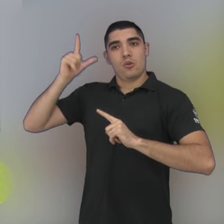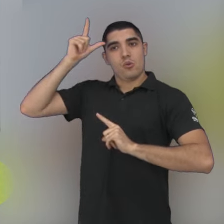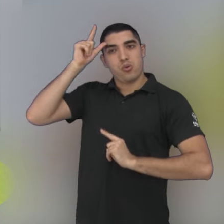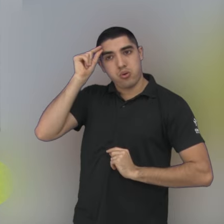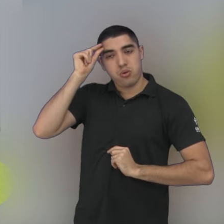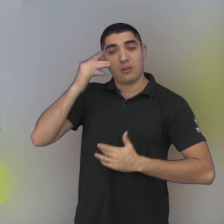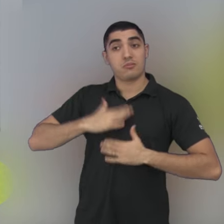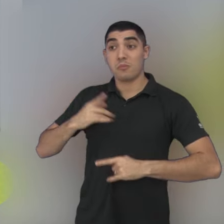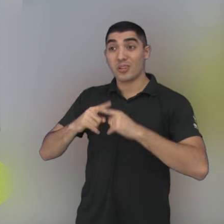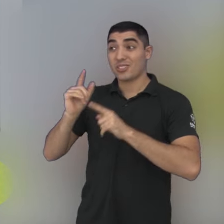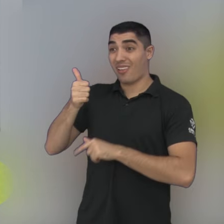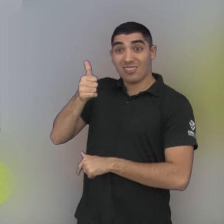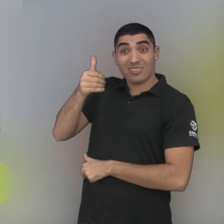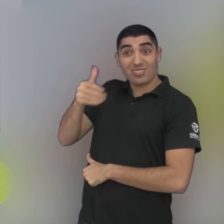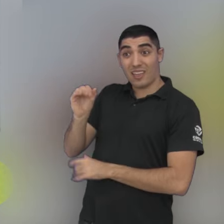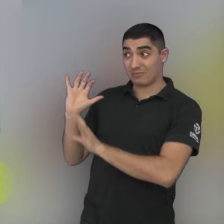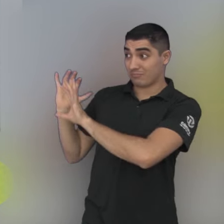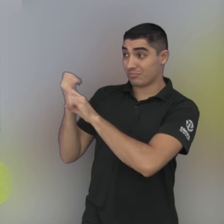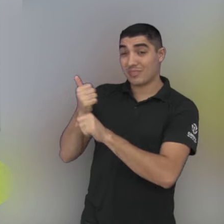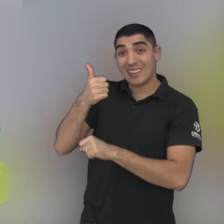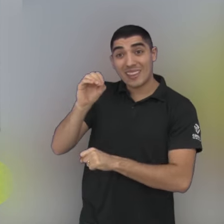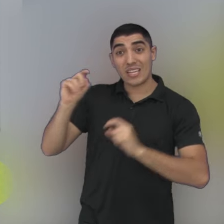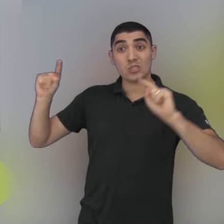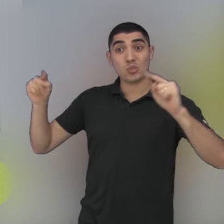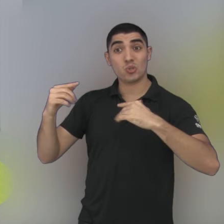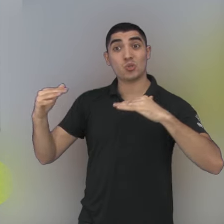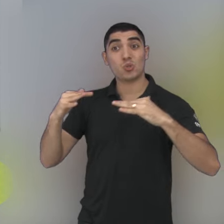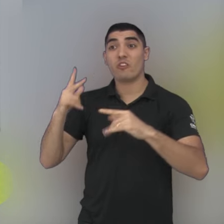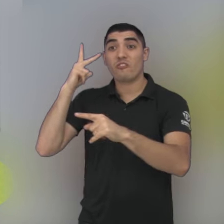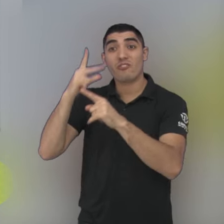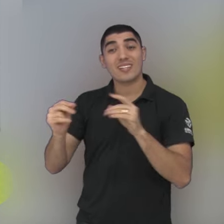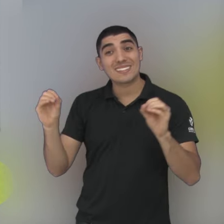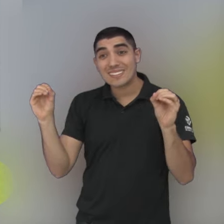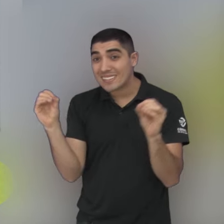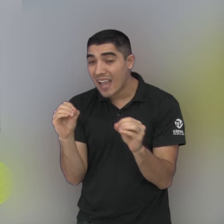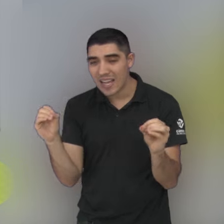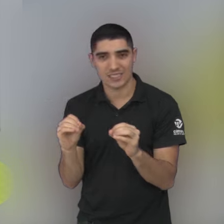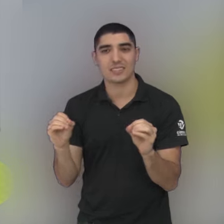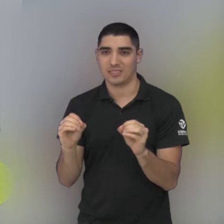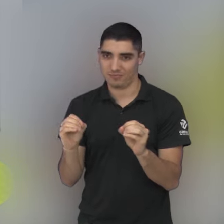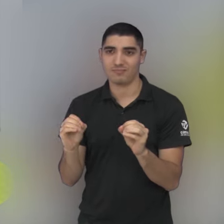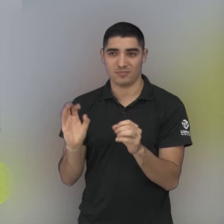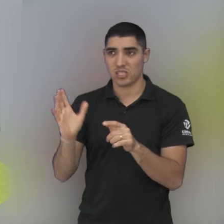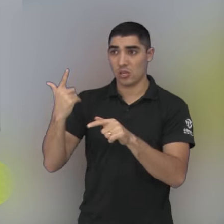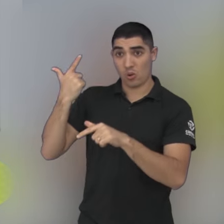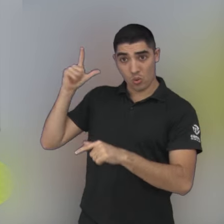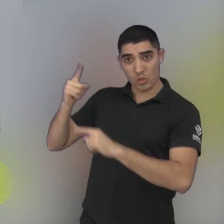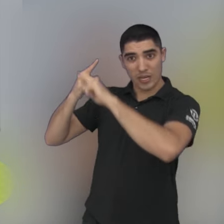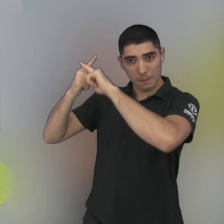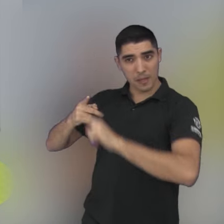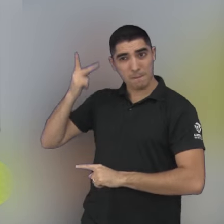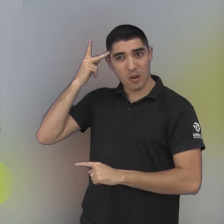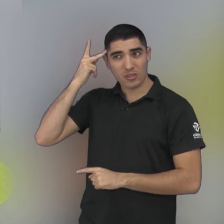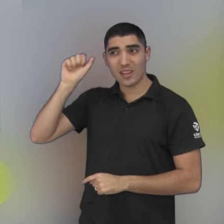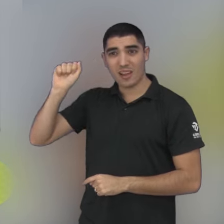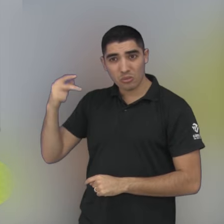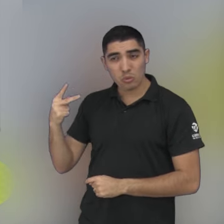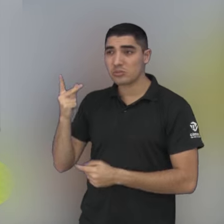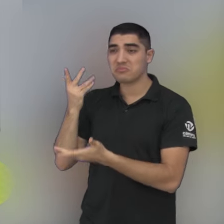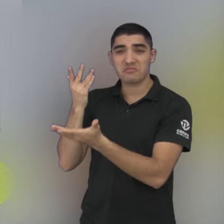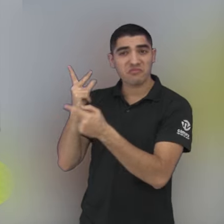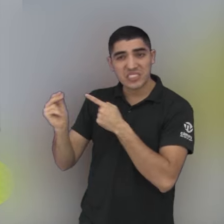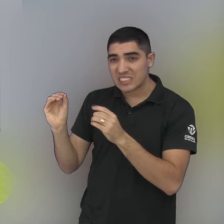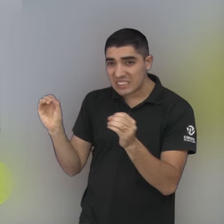rodadas, já tira essa estigma aí de um time que não vence na competição, vem de outra competição e entrou numa nova sem